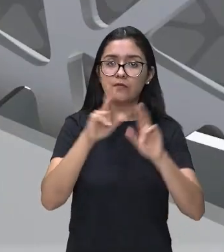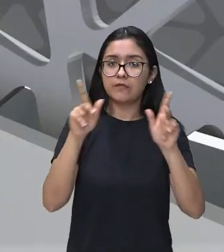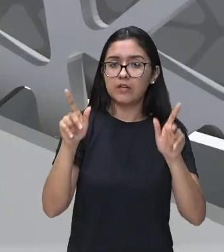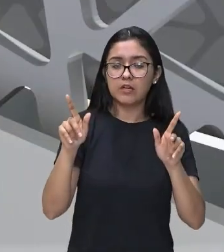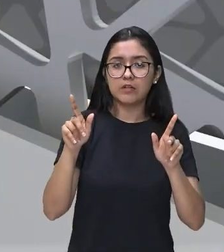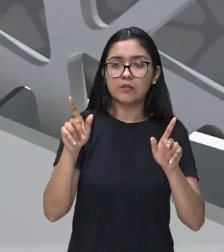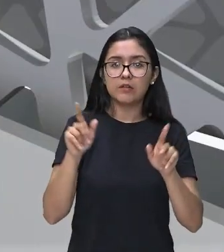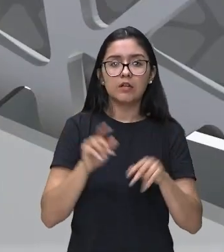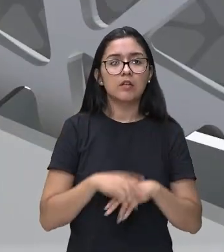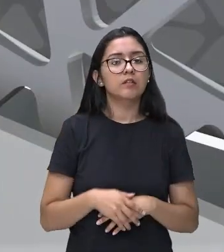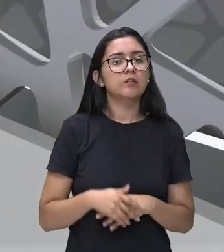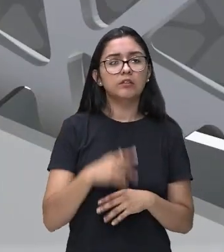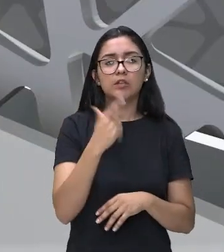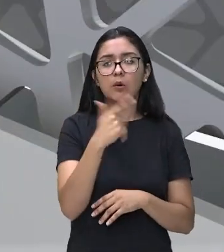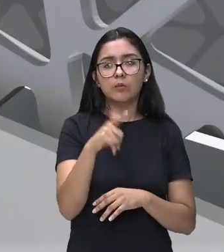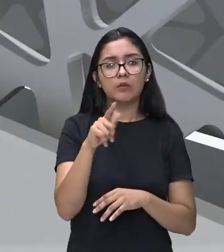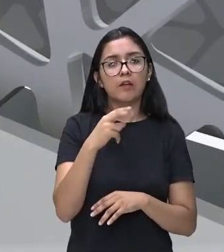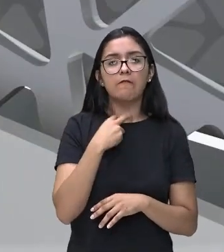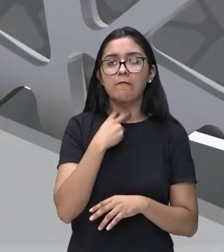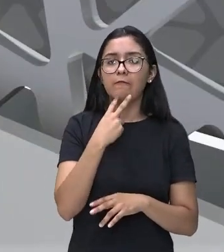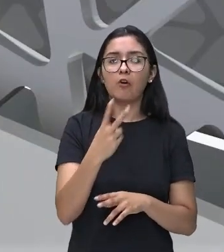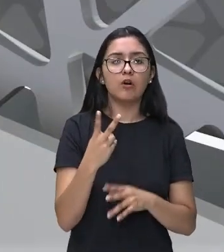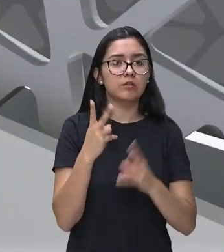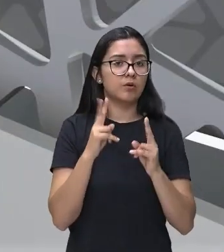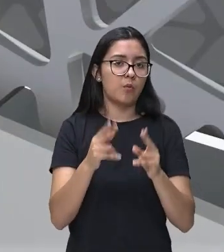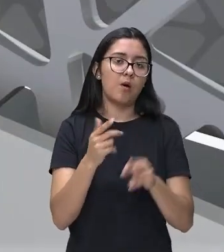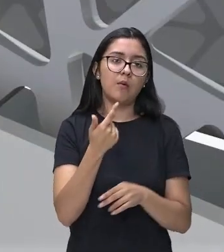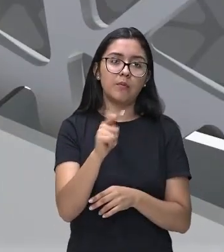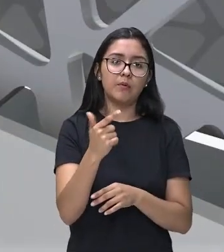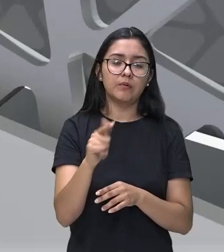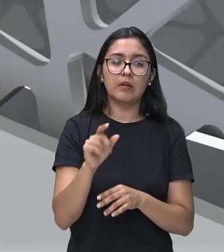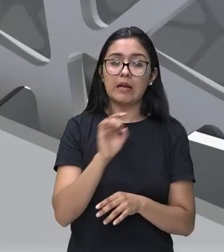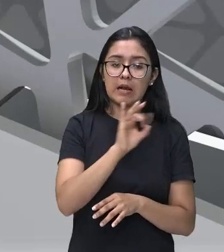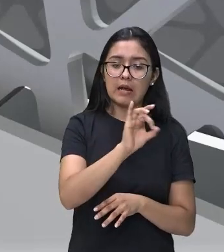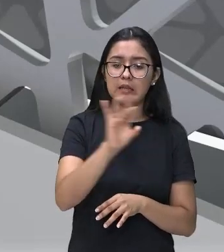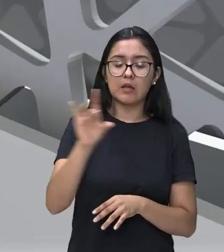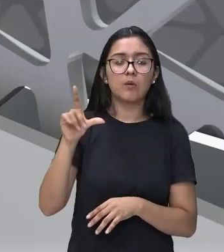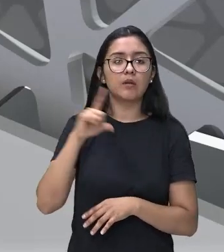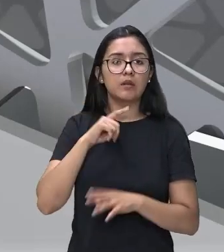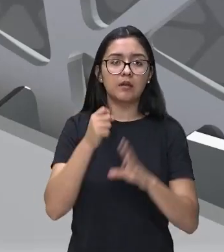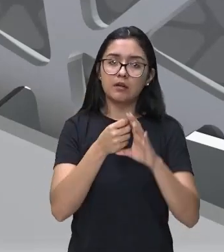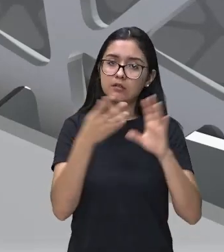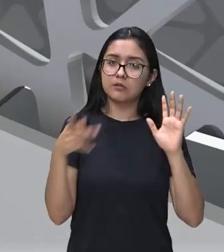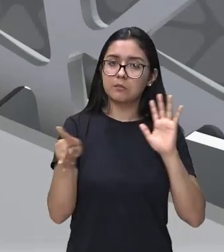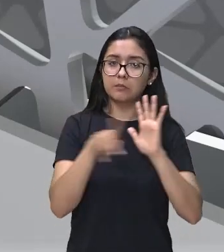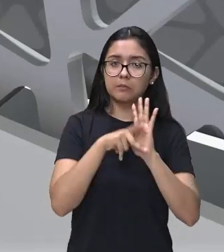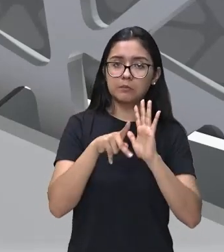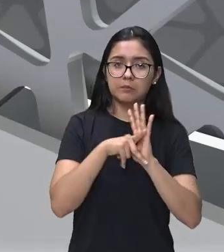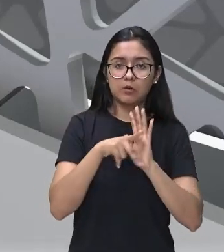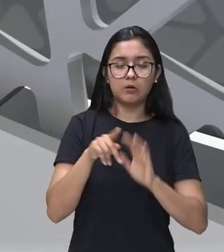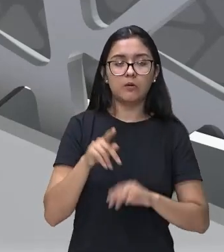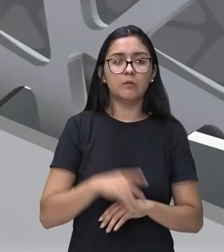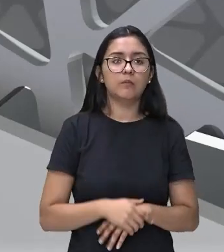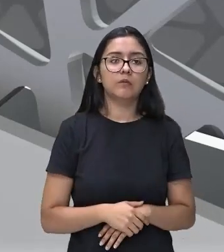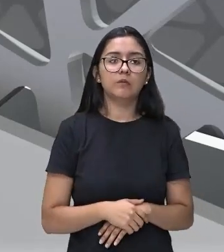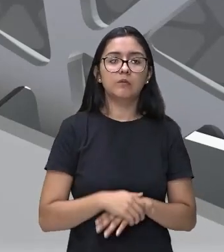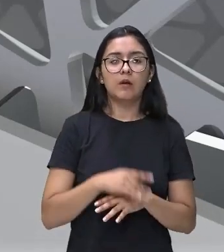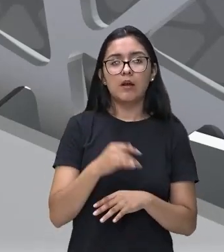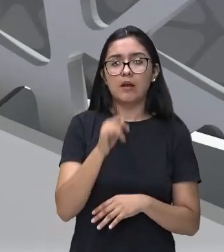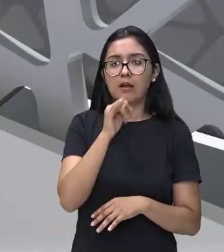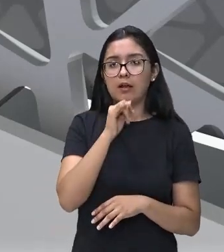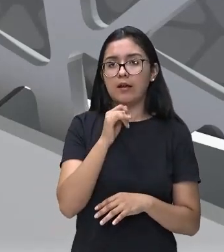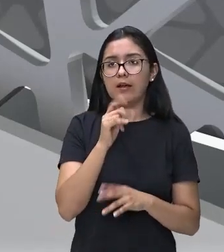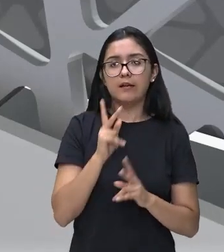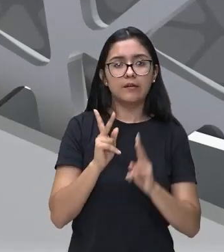timbre de voz idênticos. Cada pessoa tem a sua voz que é própria, como se fosse